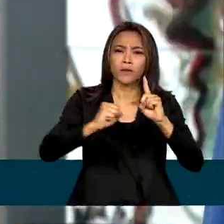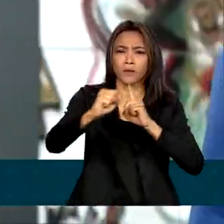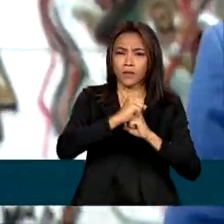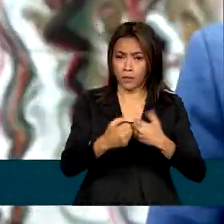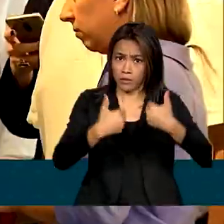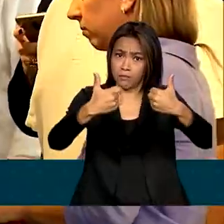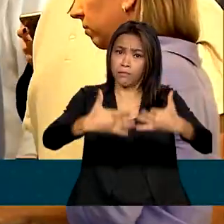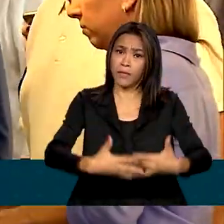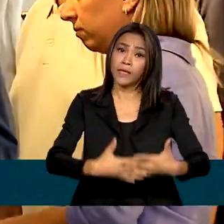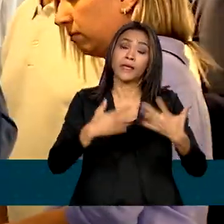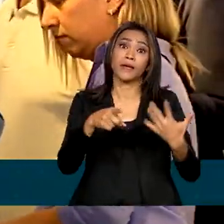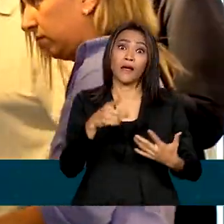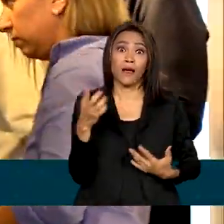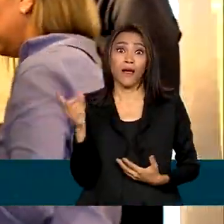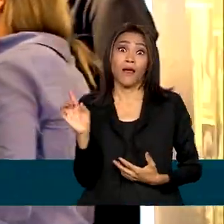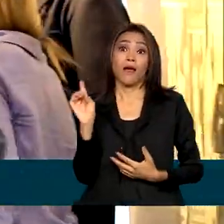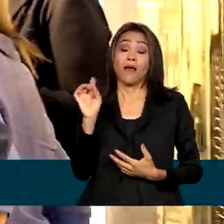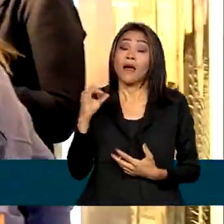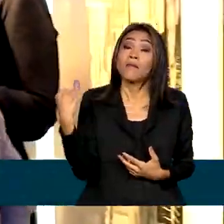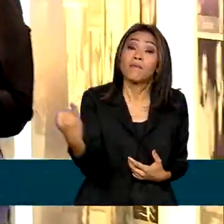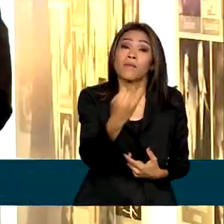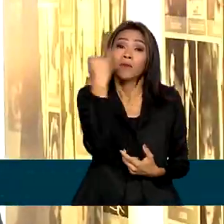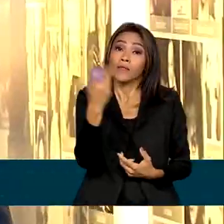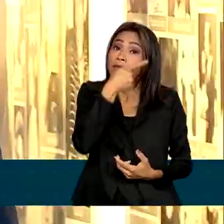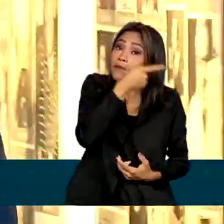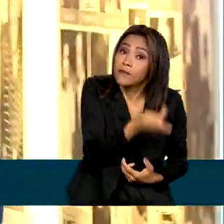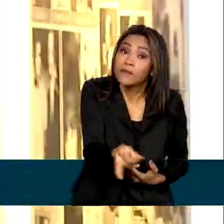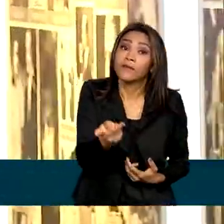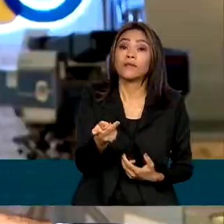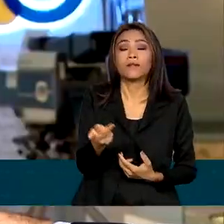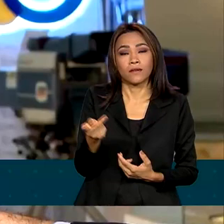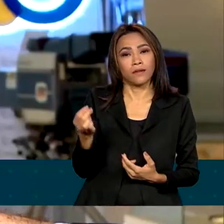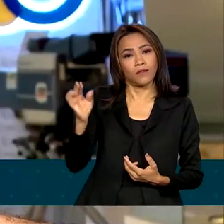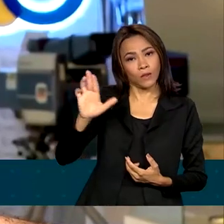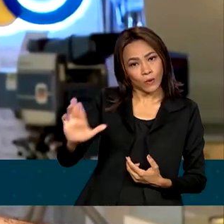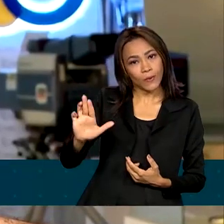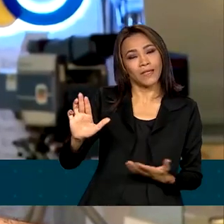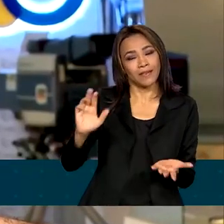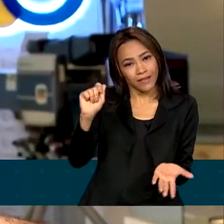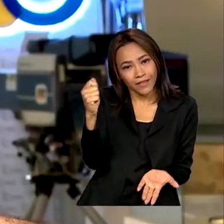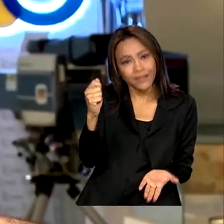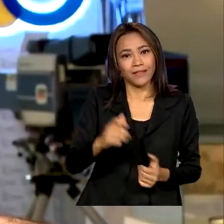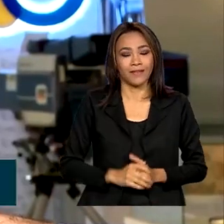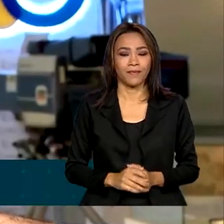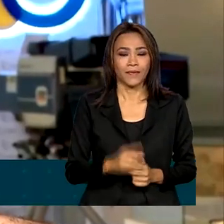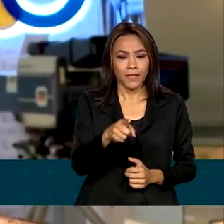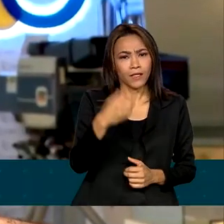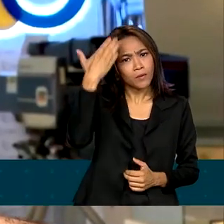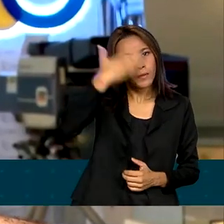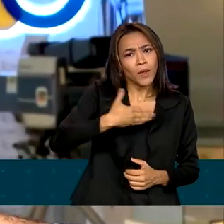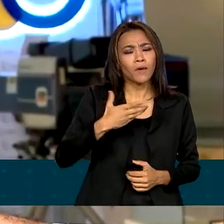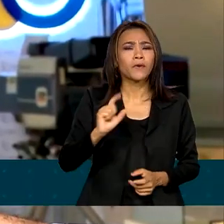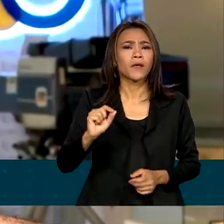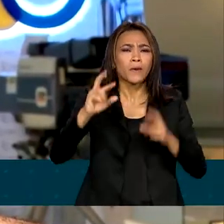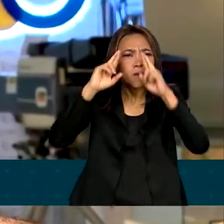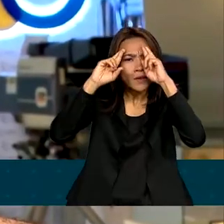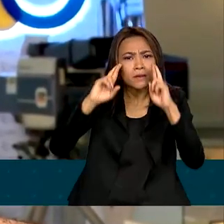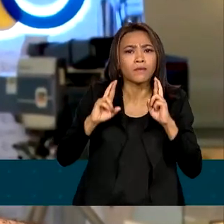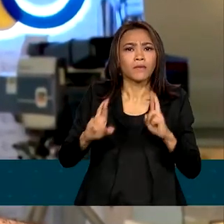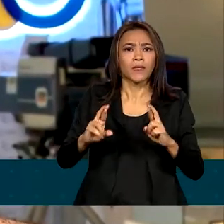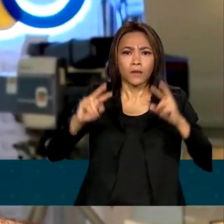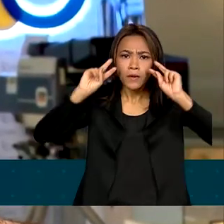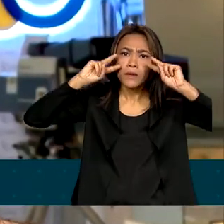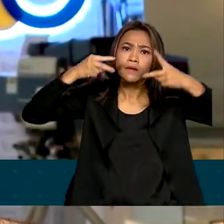simbólico da visita do presidente Lula à Argentina. Uma demonstração do respeito e do